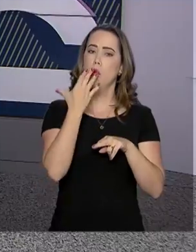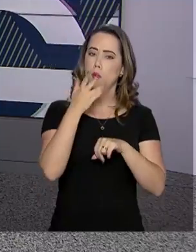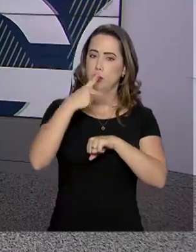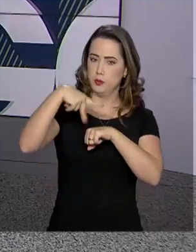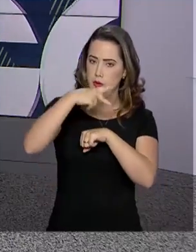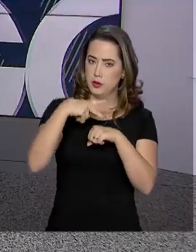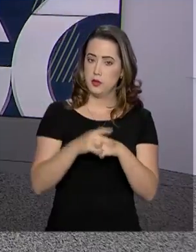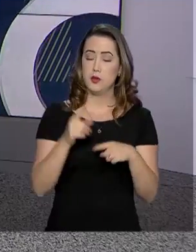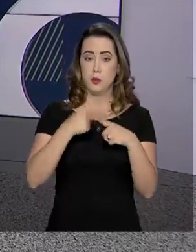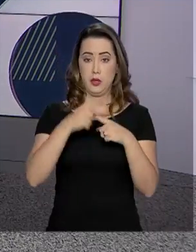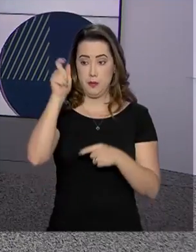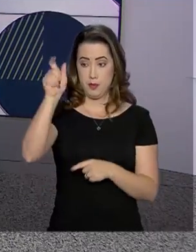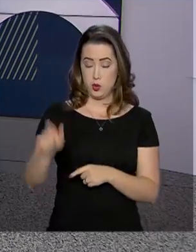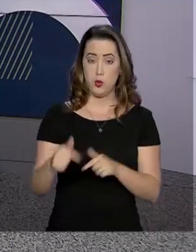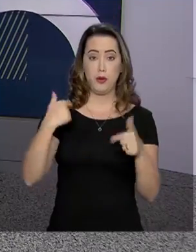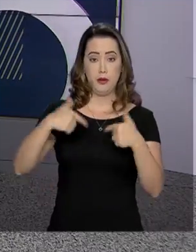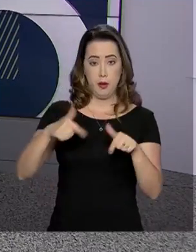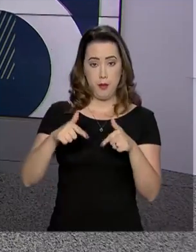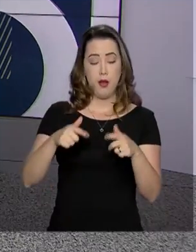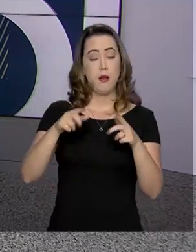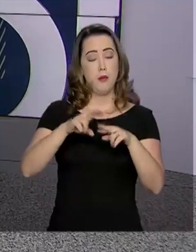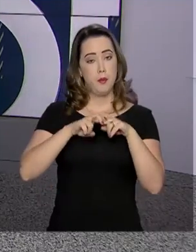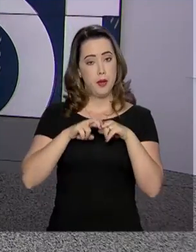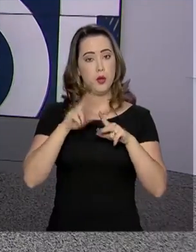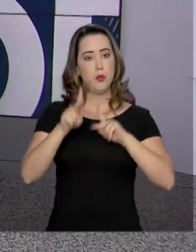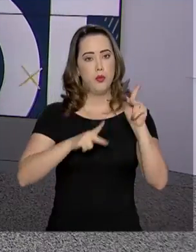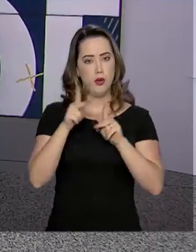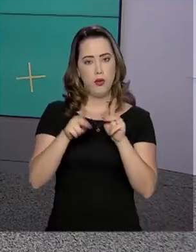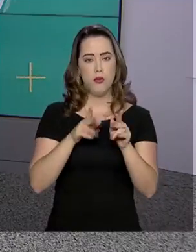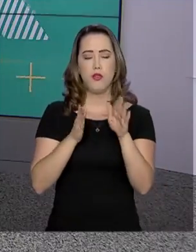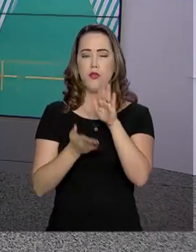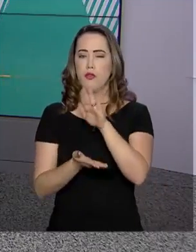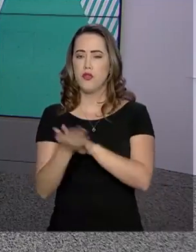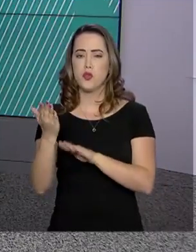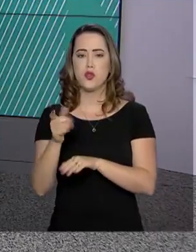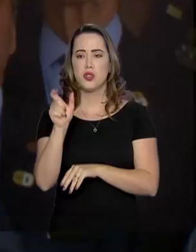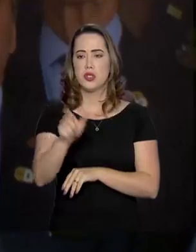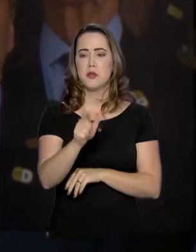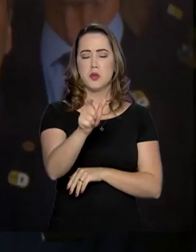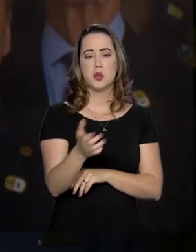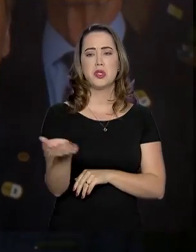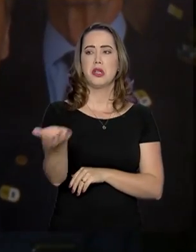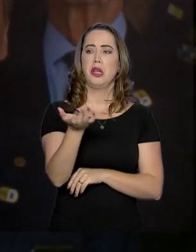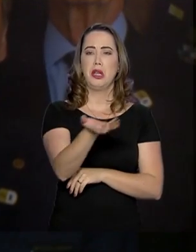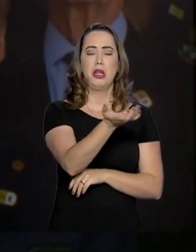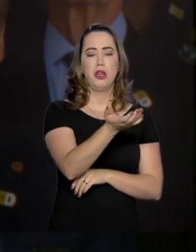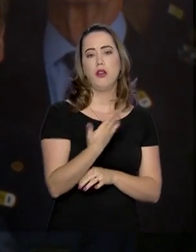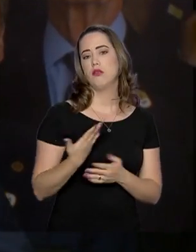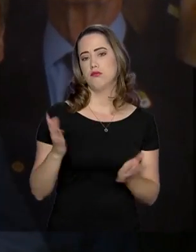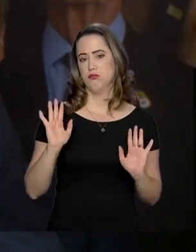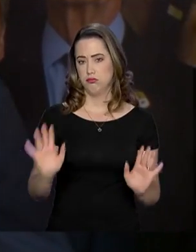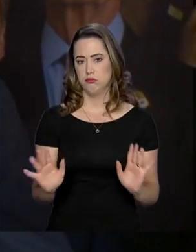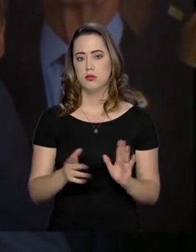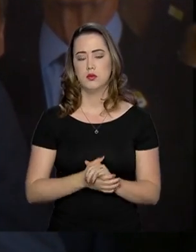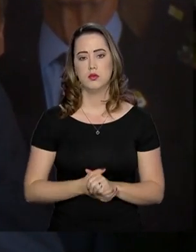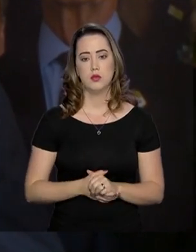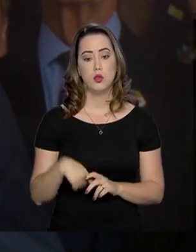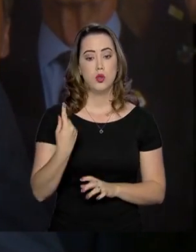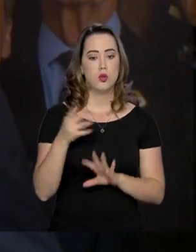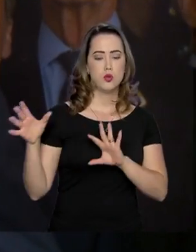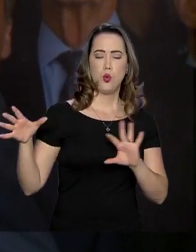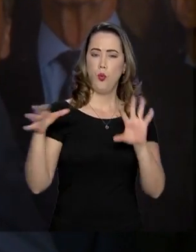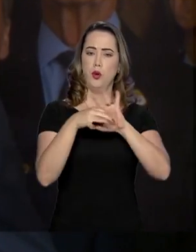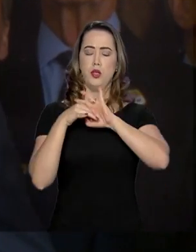público deve dar o exemplo, trabalhar para o povo e fugir do populismo. O pacto que nós precisamos